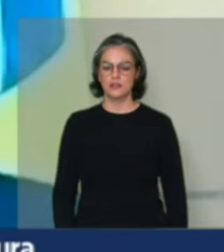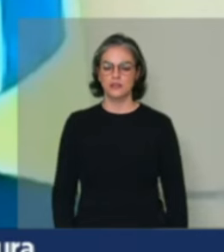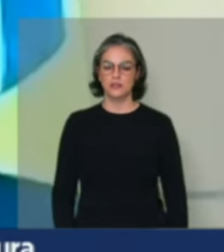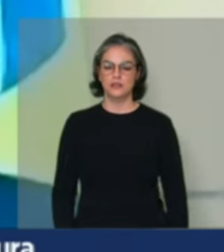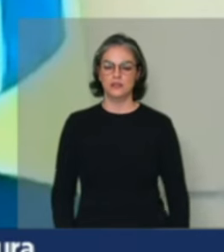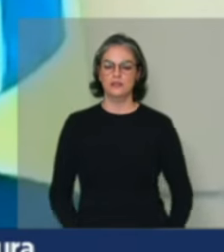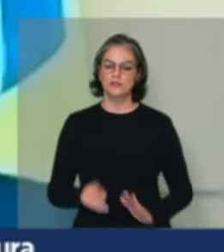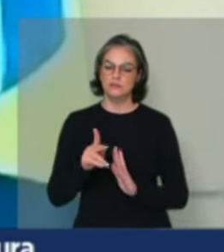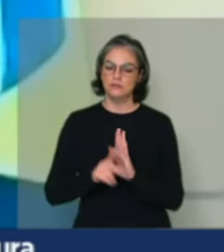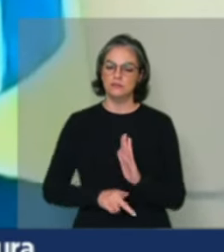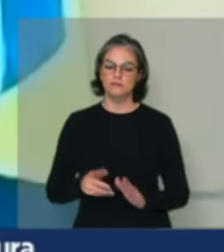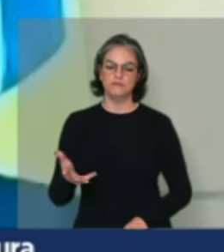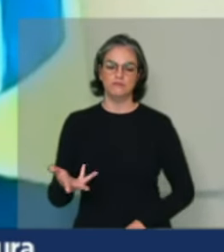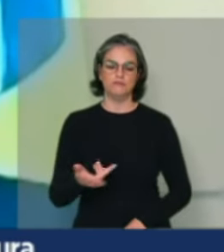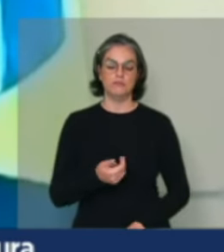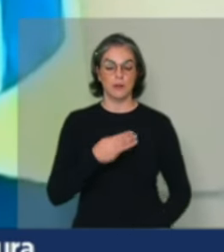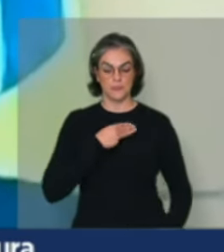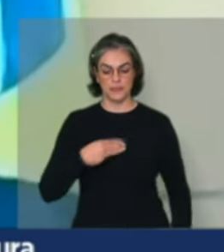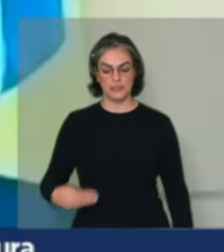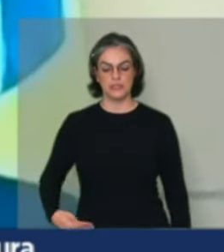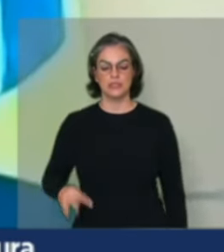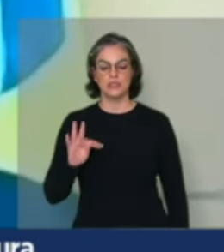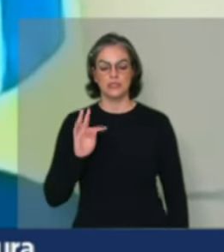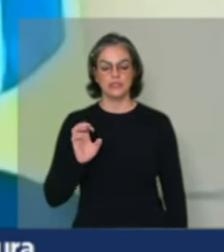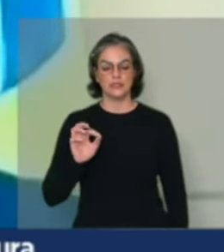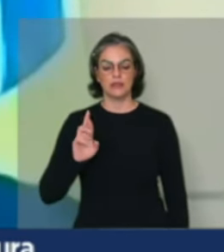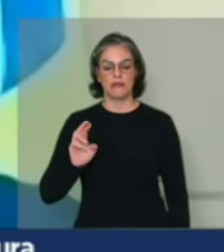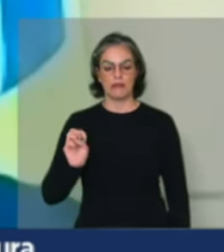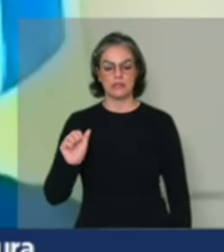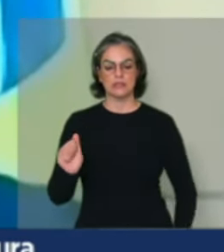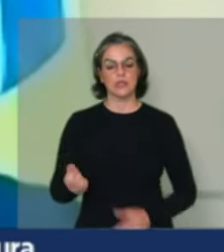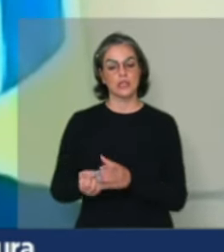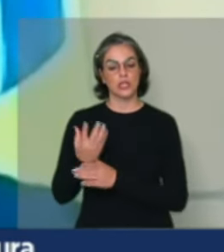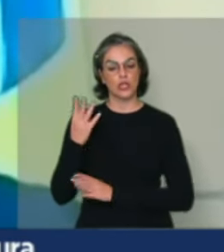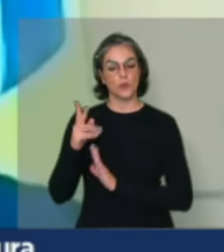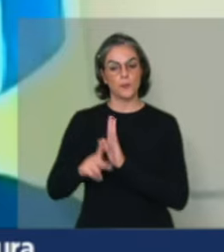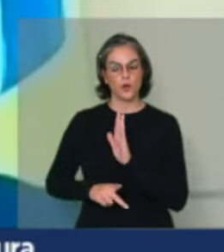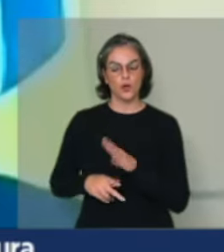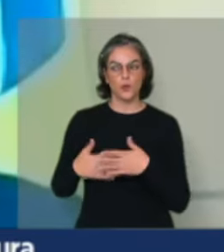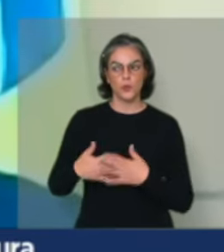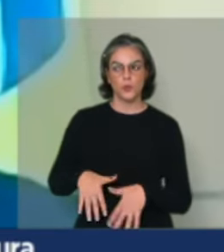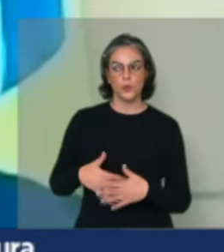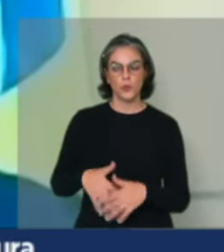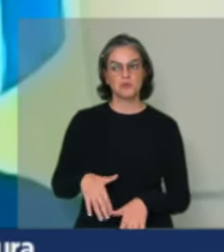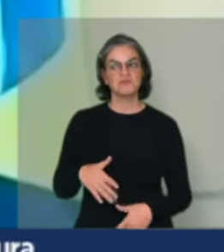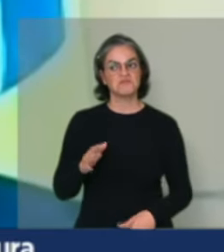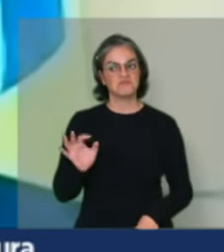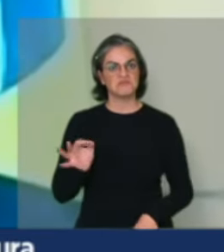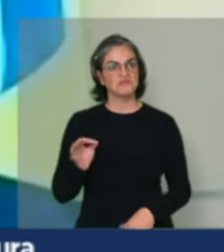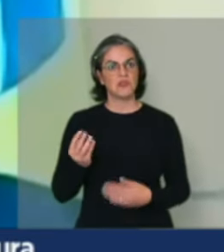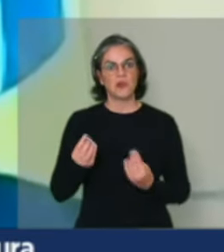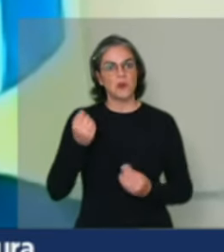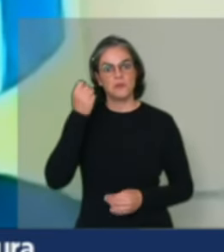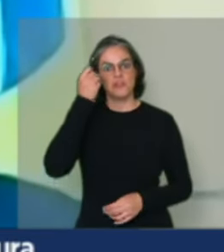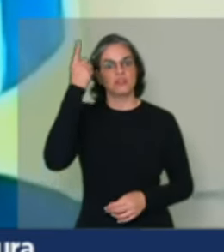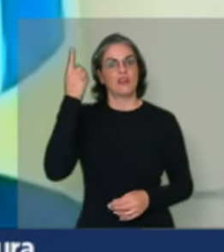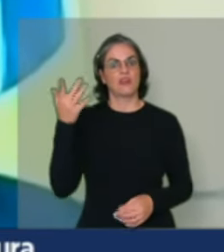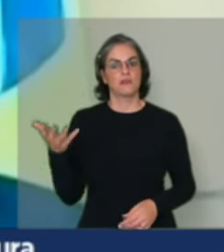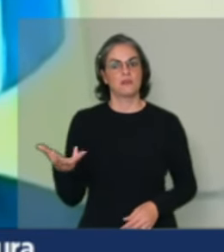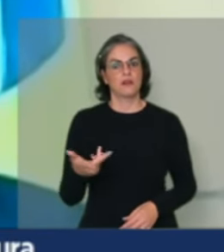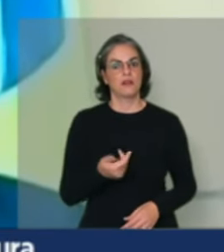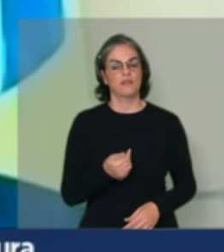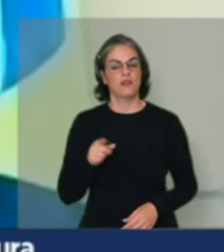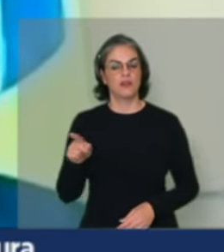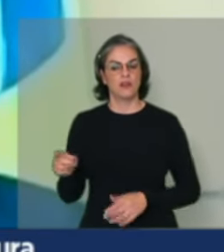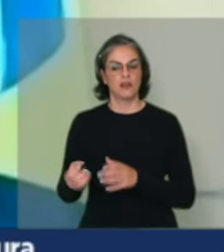ministra Tereza Cristina criou um programa que eu acho que foi um momento assim de inspiração que ela teve quando ela criou o